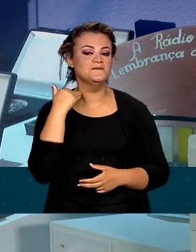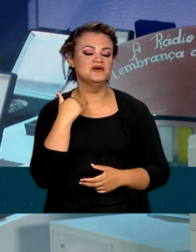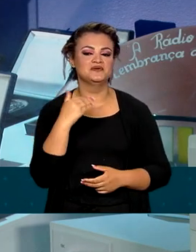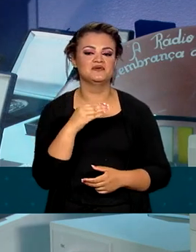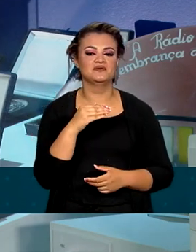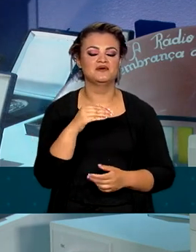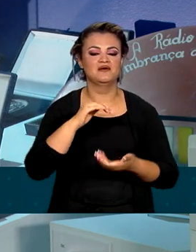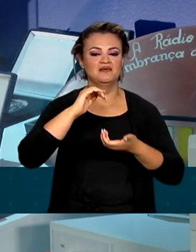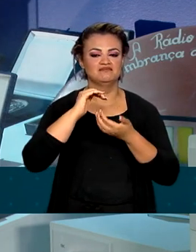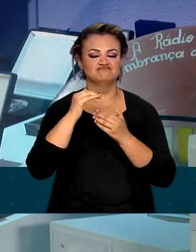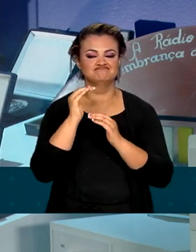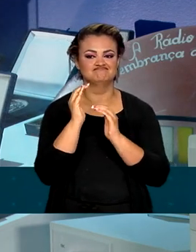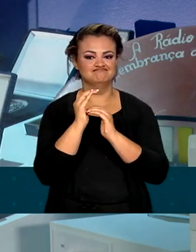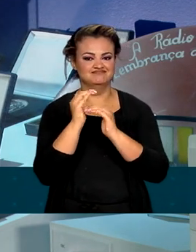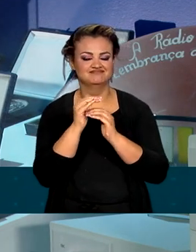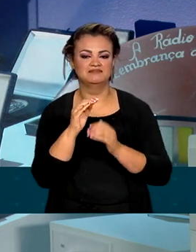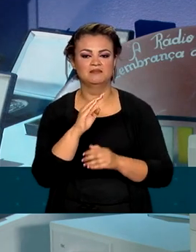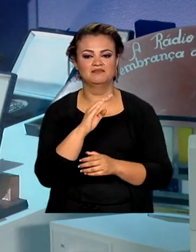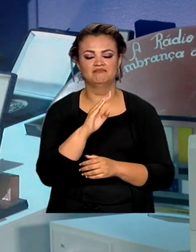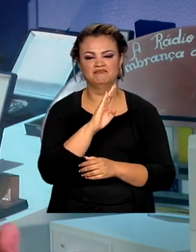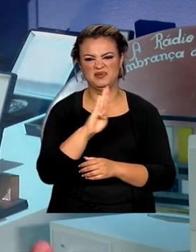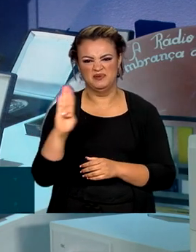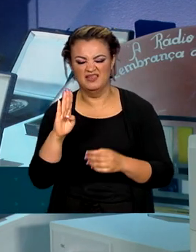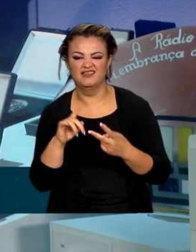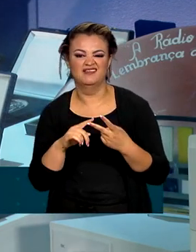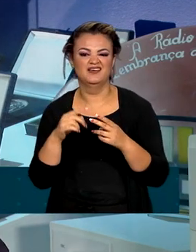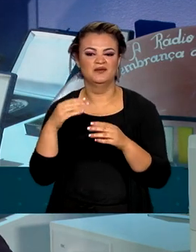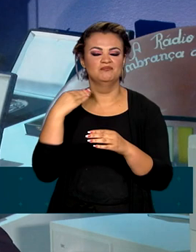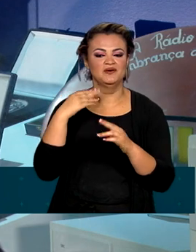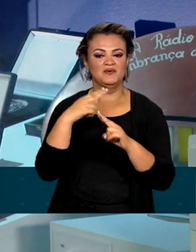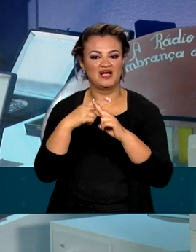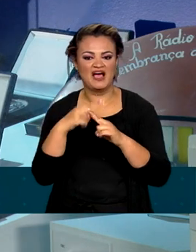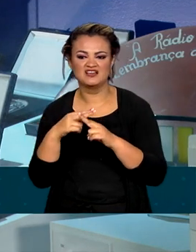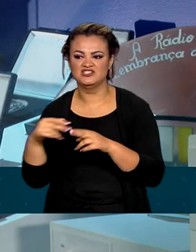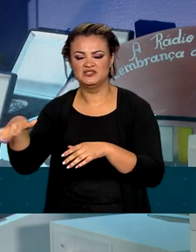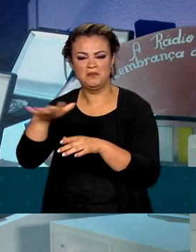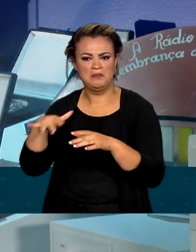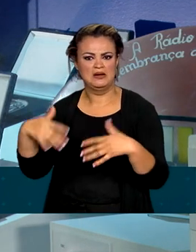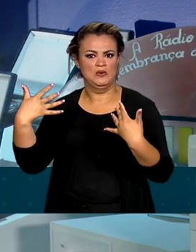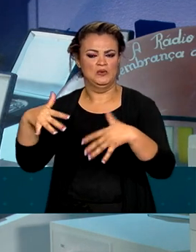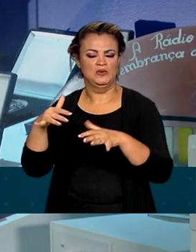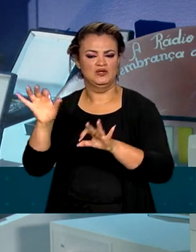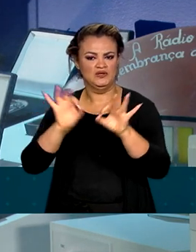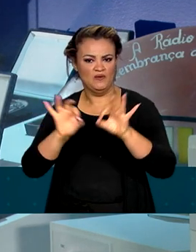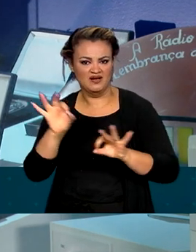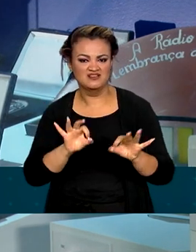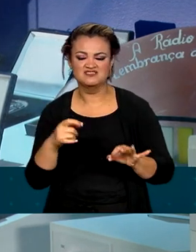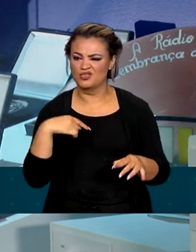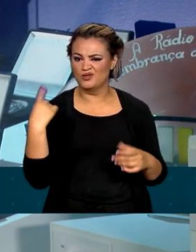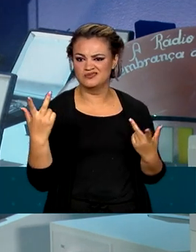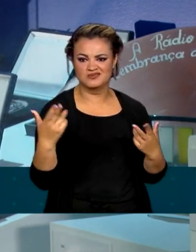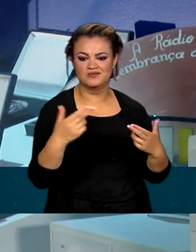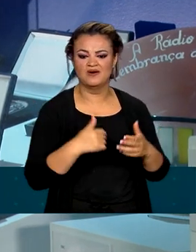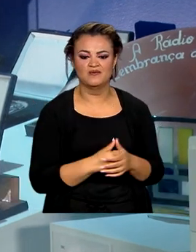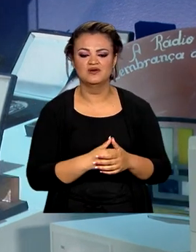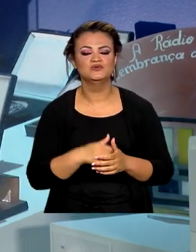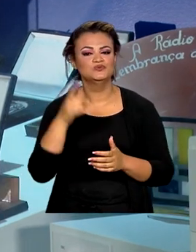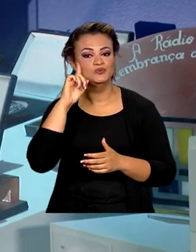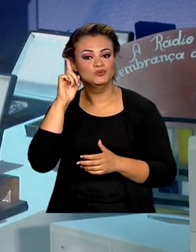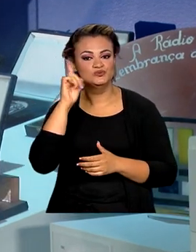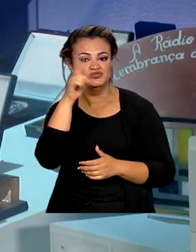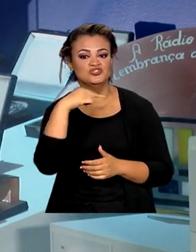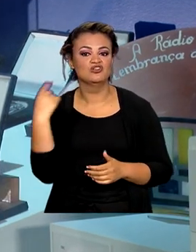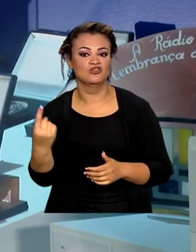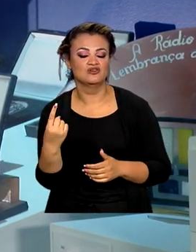Caixa, de grandes empresas que têm departamentos gigantescos só para cuidar disso. Mostra que a gente todo dia está fazendo isso, ou seja, que a gente